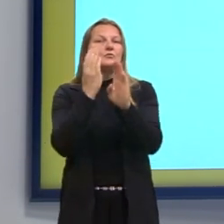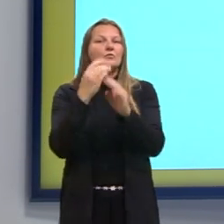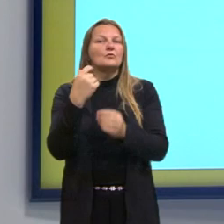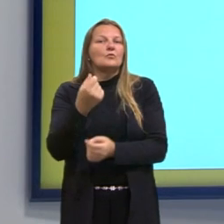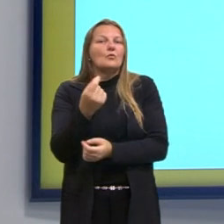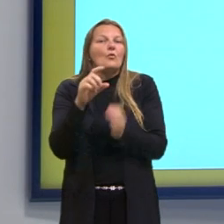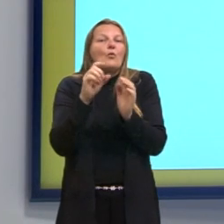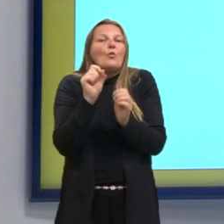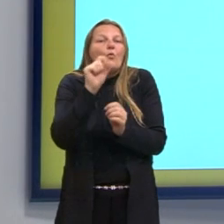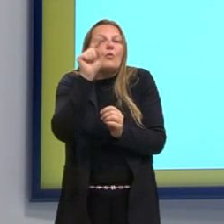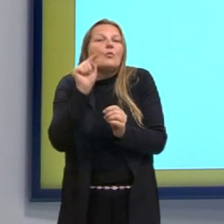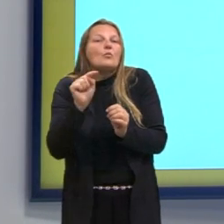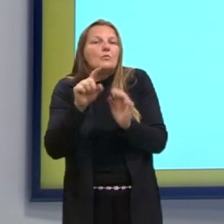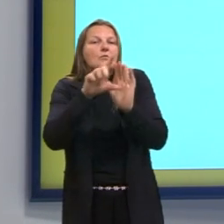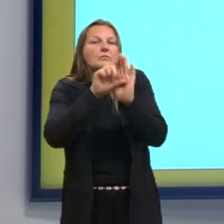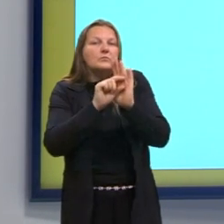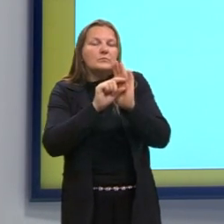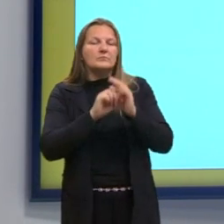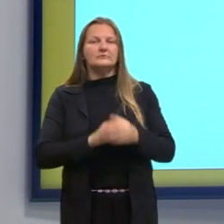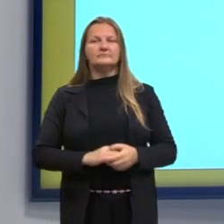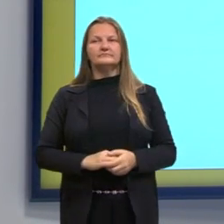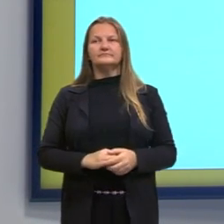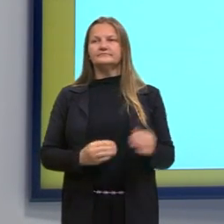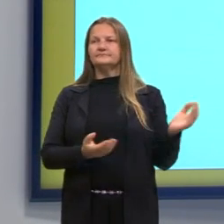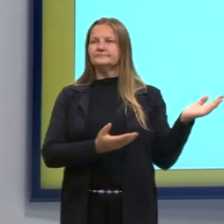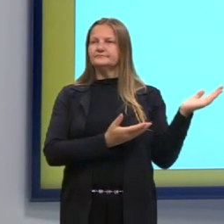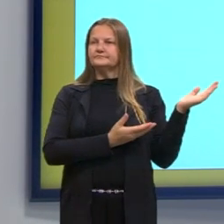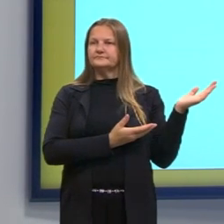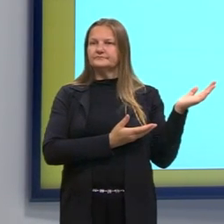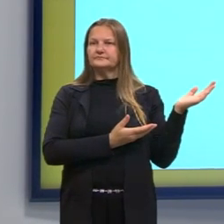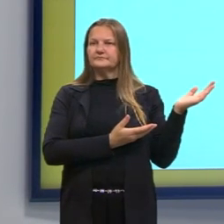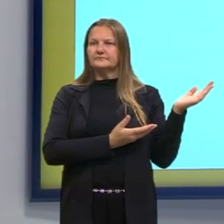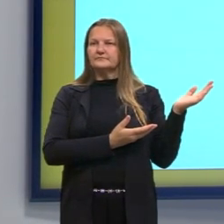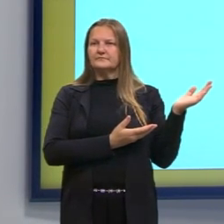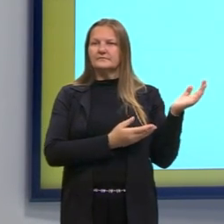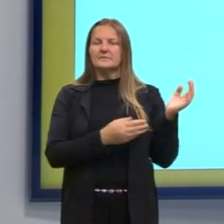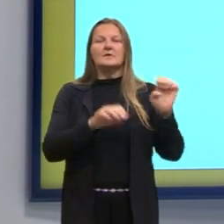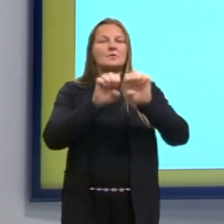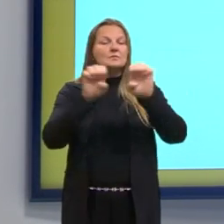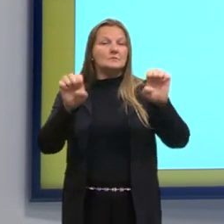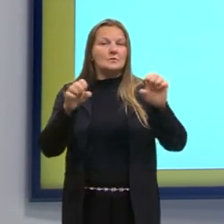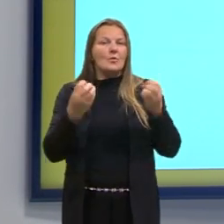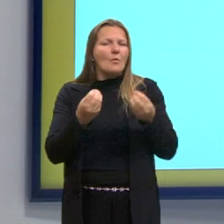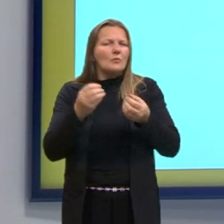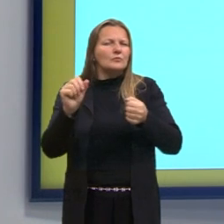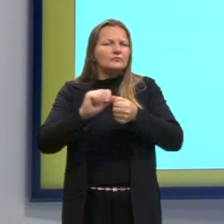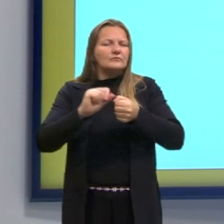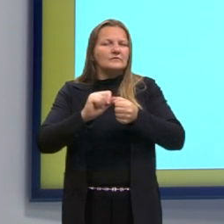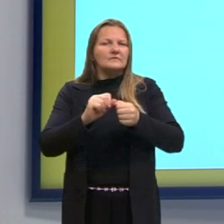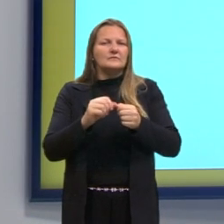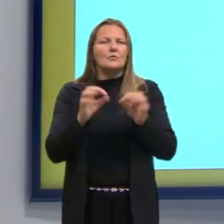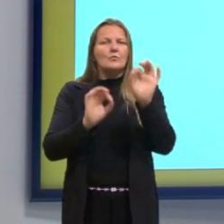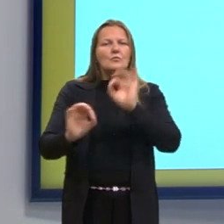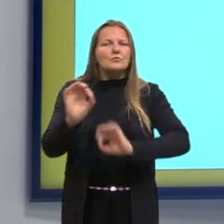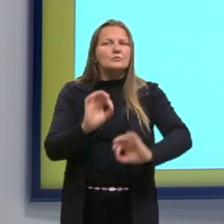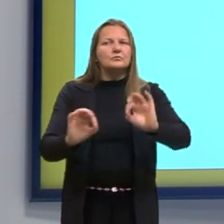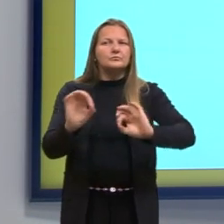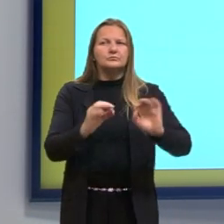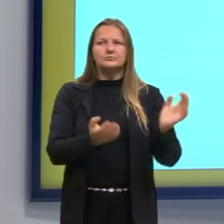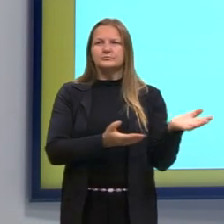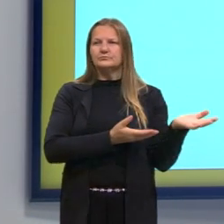essa redução. E aqui eu trouxe uma expressão. Como é que a gente chega nessa expressão matemática? Bom,